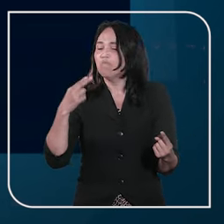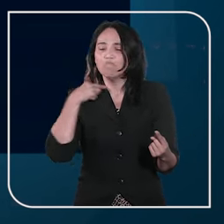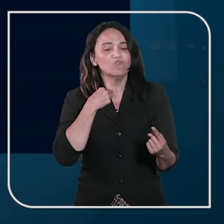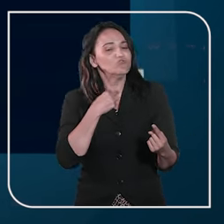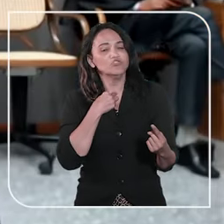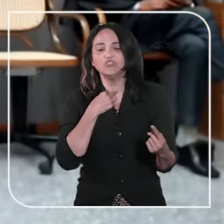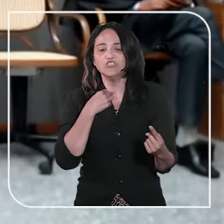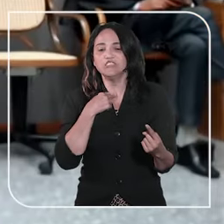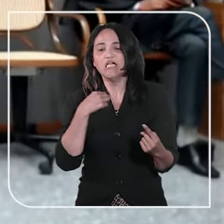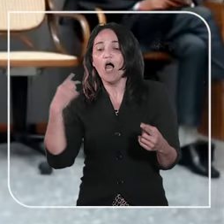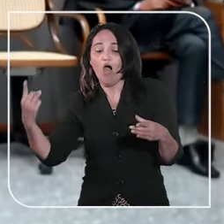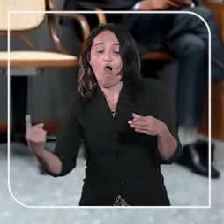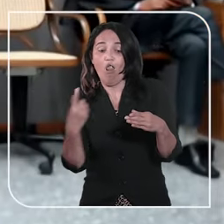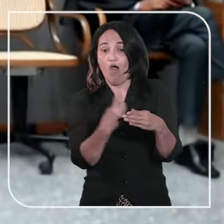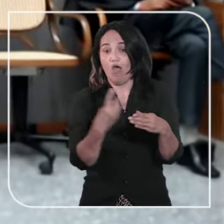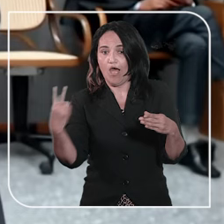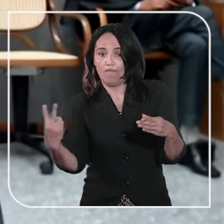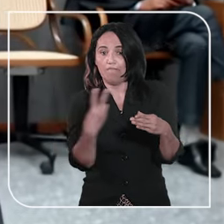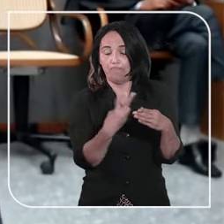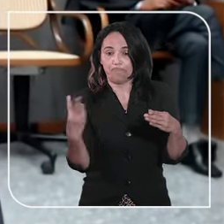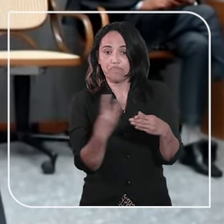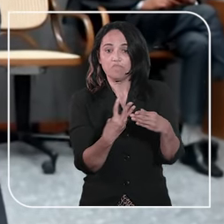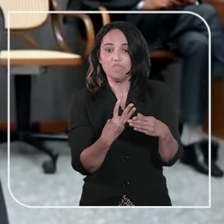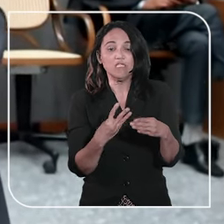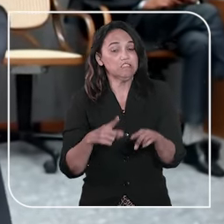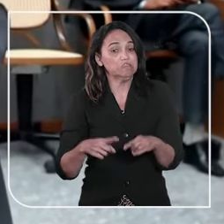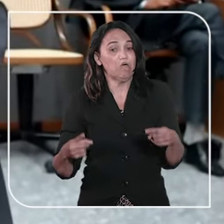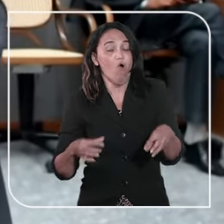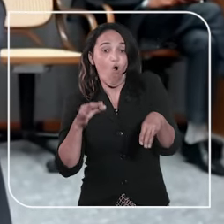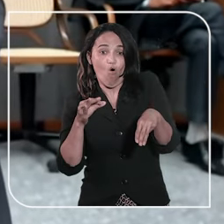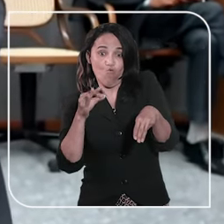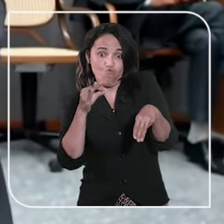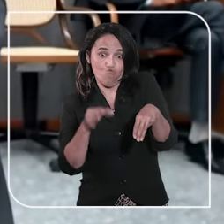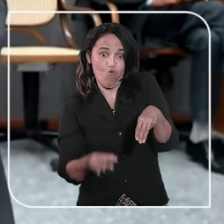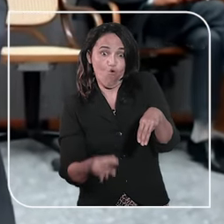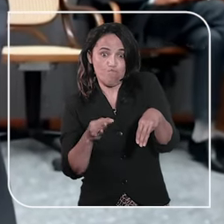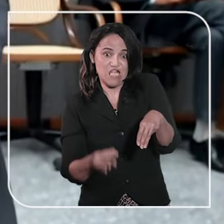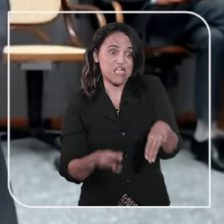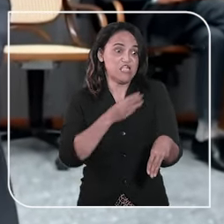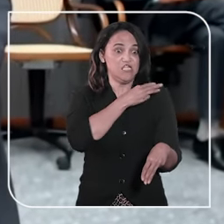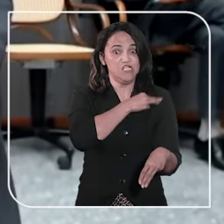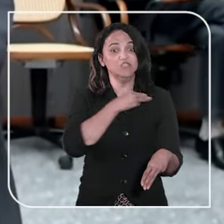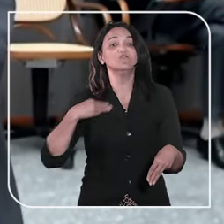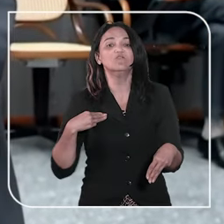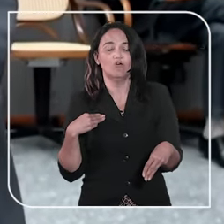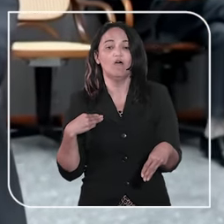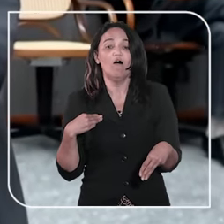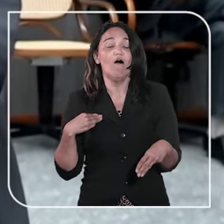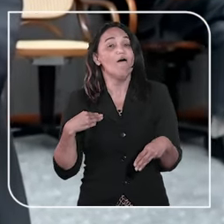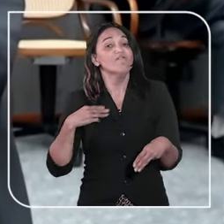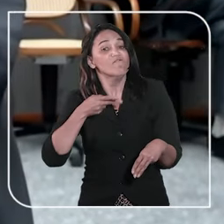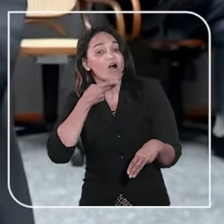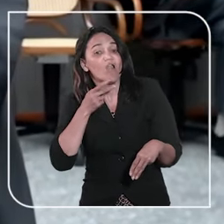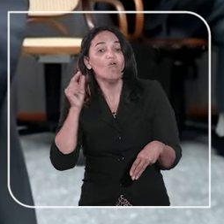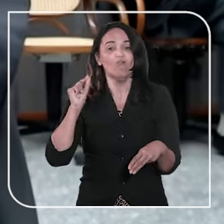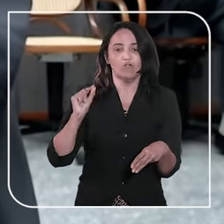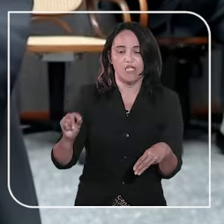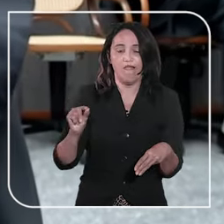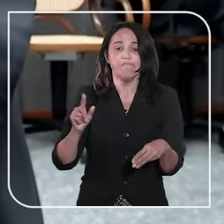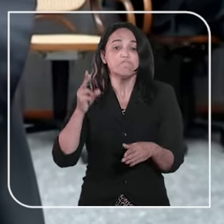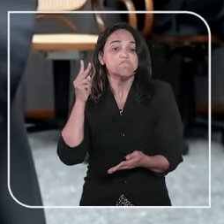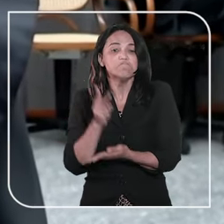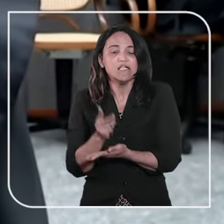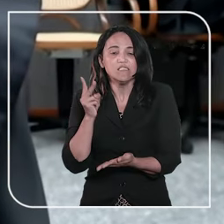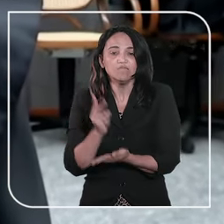dos herdeiros. O relator do recurso, o ministro Antônio Carlos Ferreira, observou que, embora a esposa não tenha sido a autora da ação,